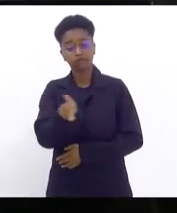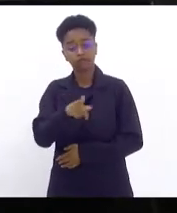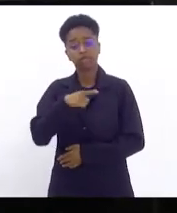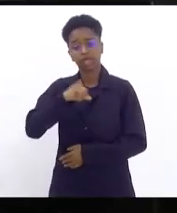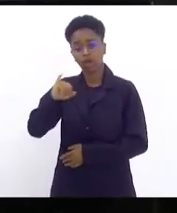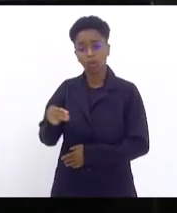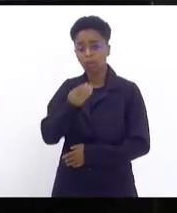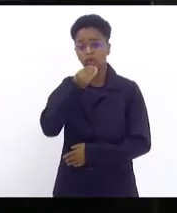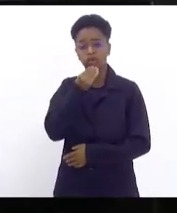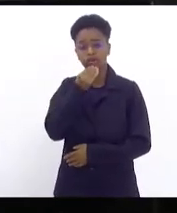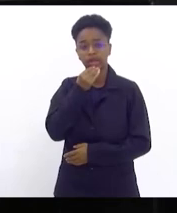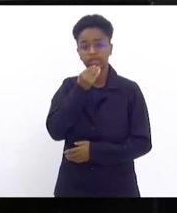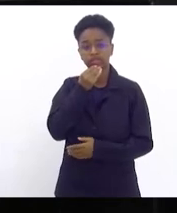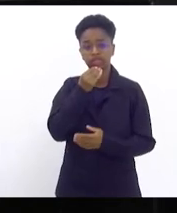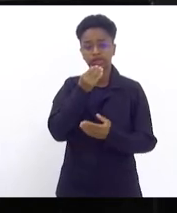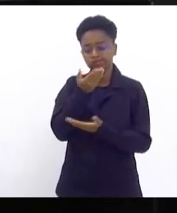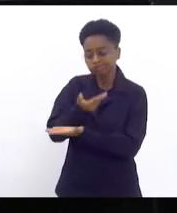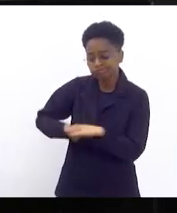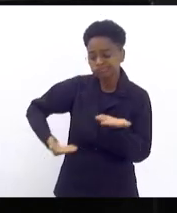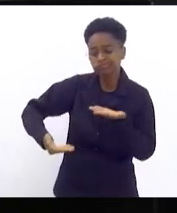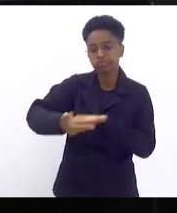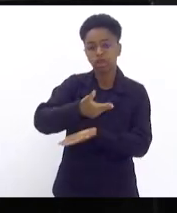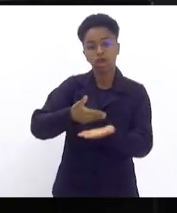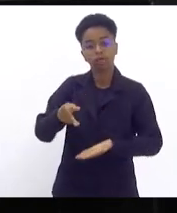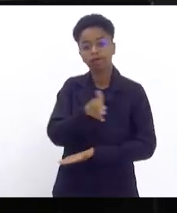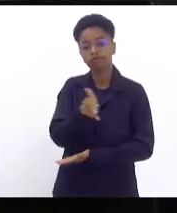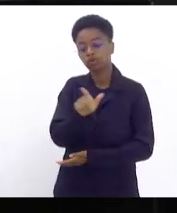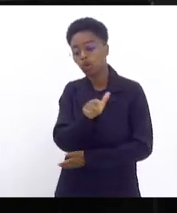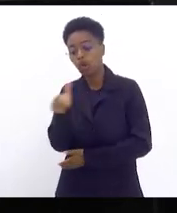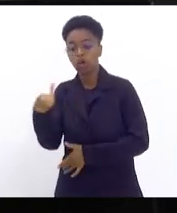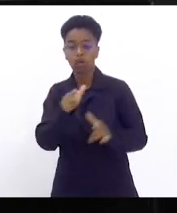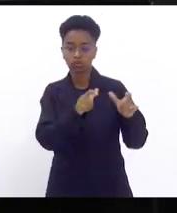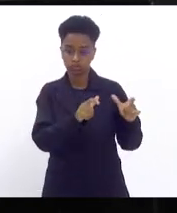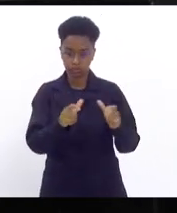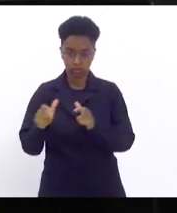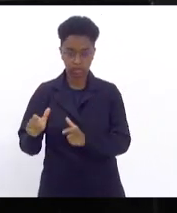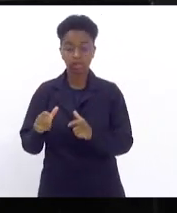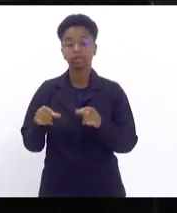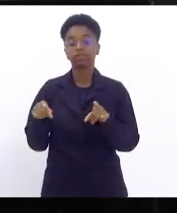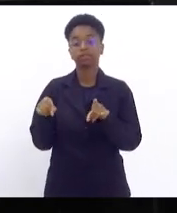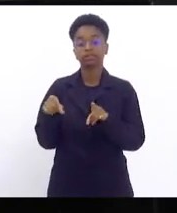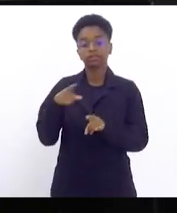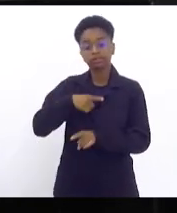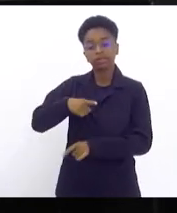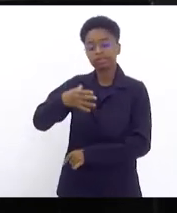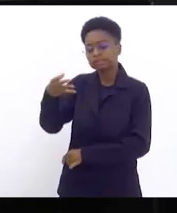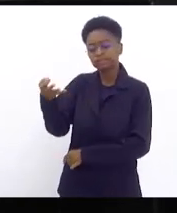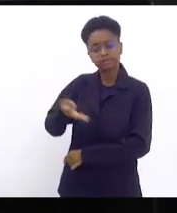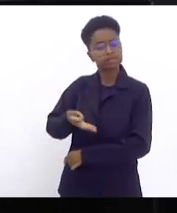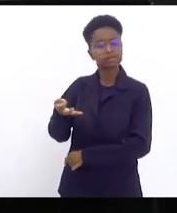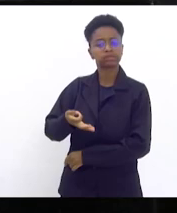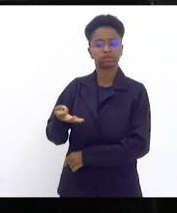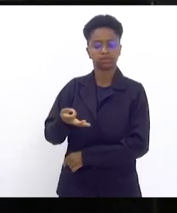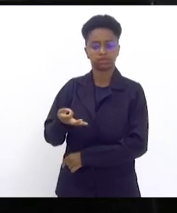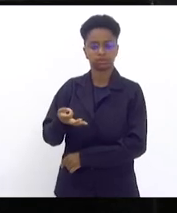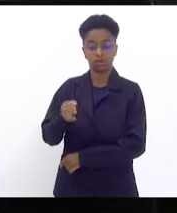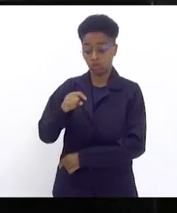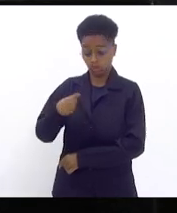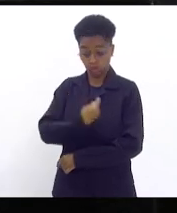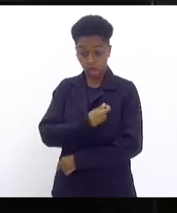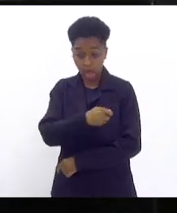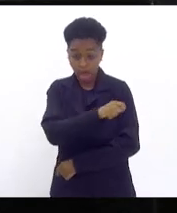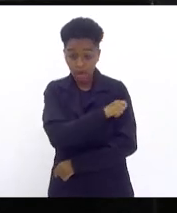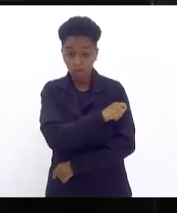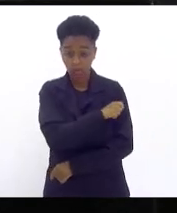intercâmbio com professores de outros locais e lá a gente tem a certeza de que os nossos alunos que